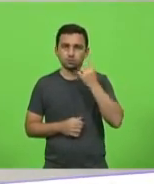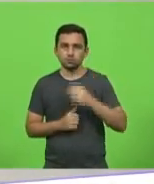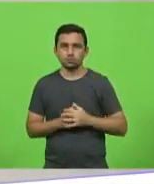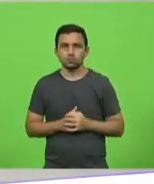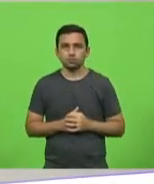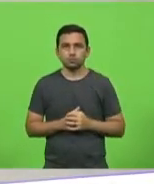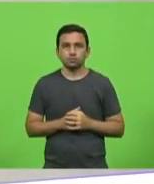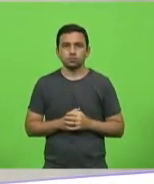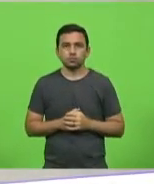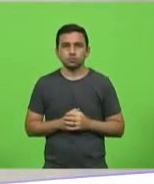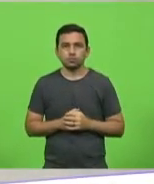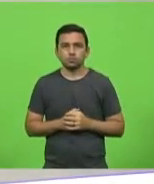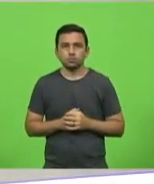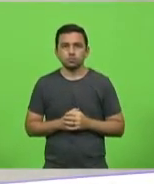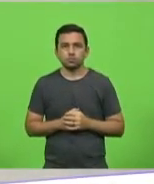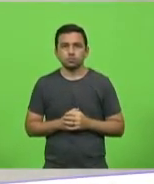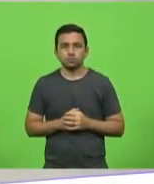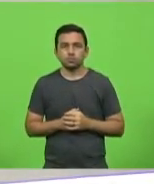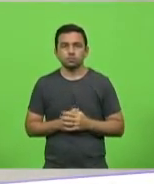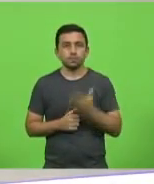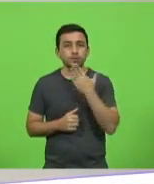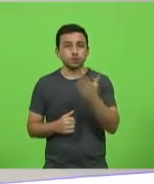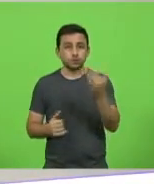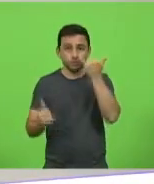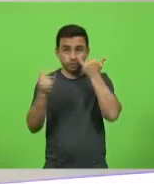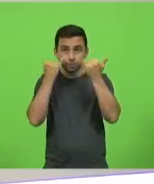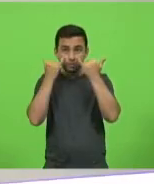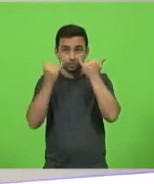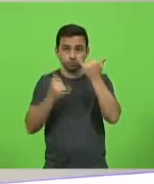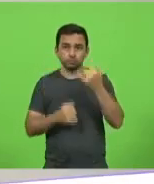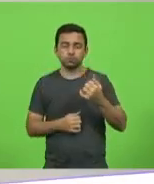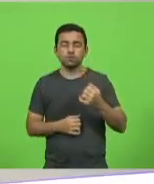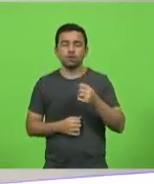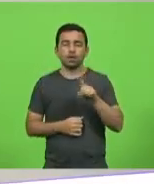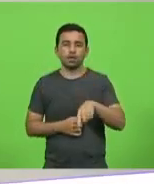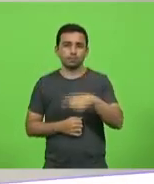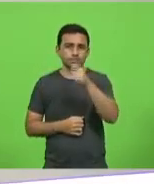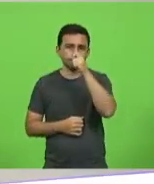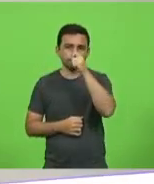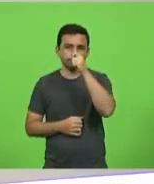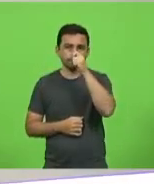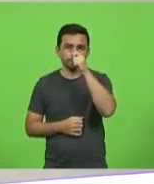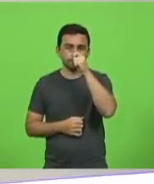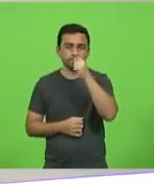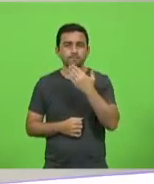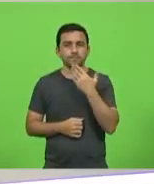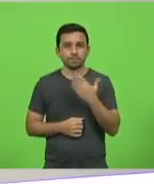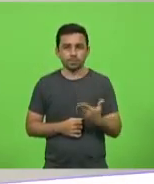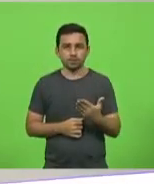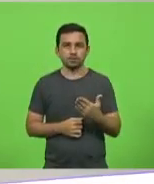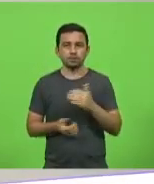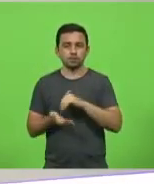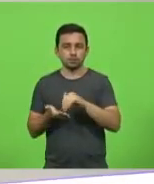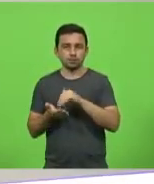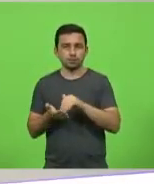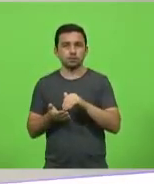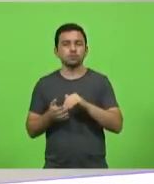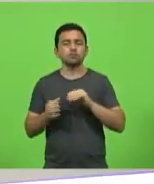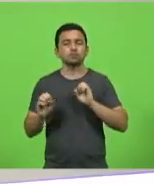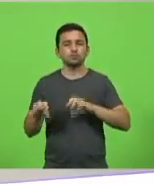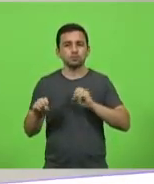E faremos agora o pedido de informação. Deputado João Amin. Solicita ao secretário do Estado de Educação informações